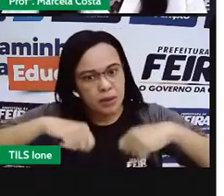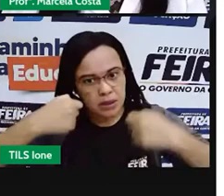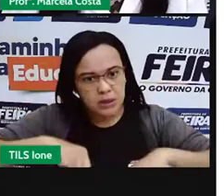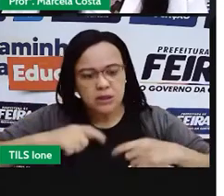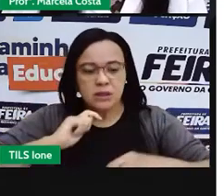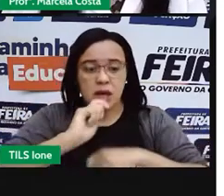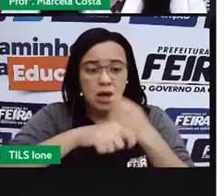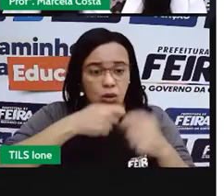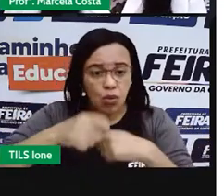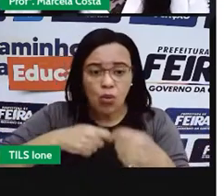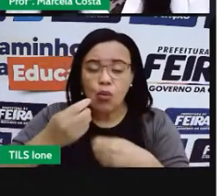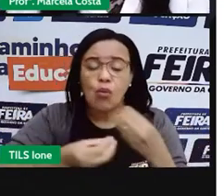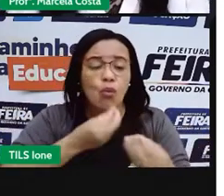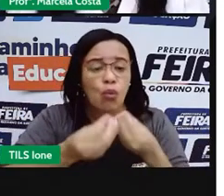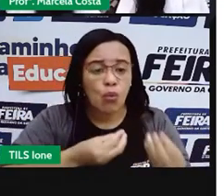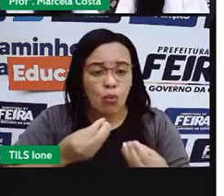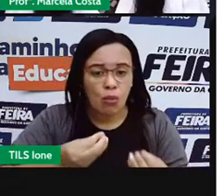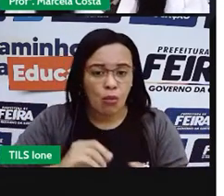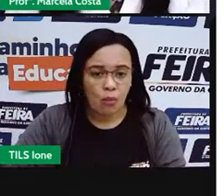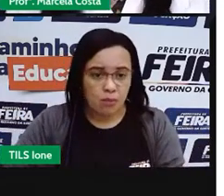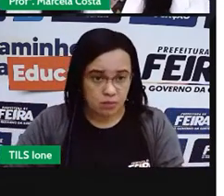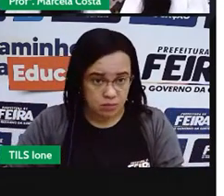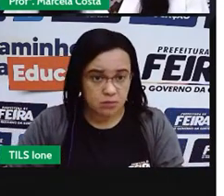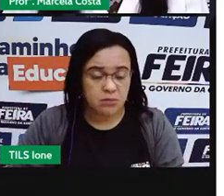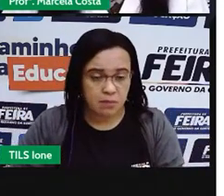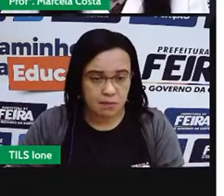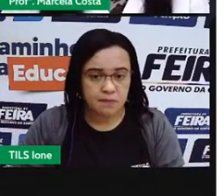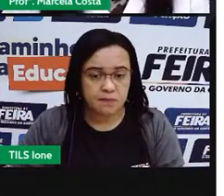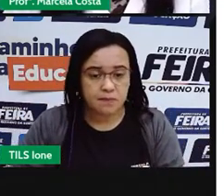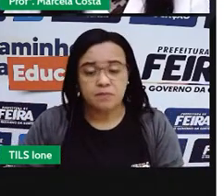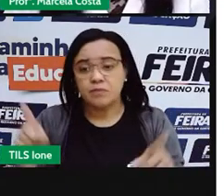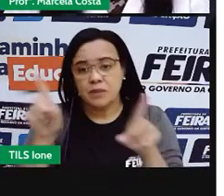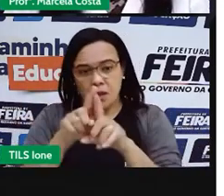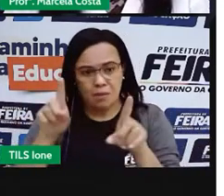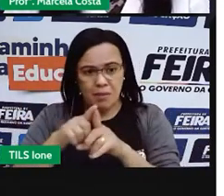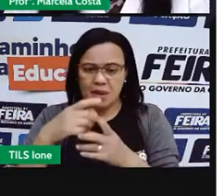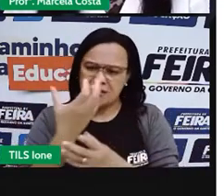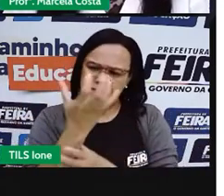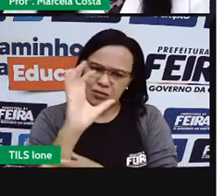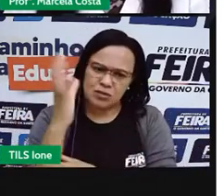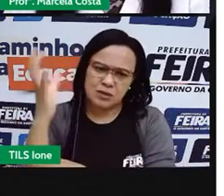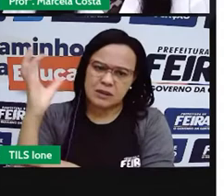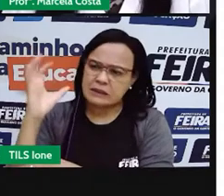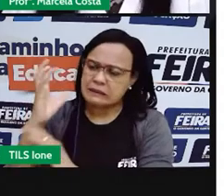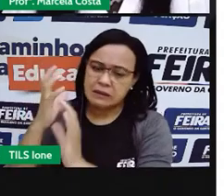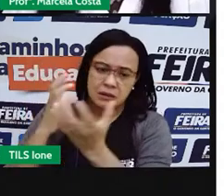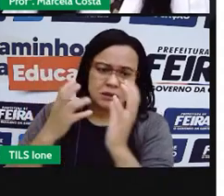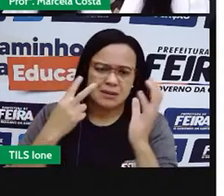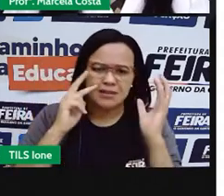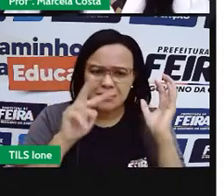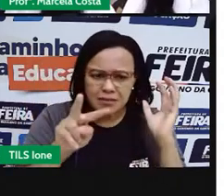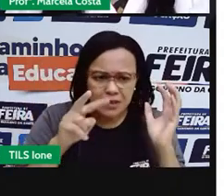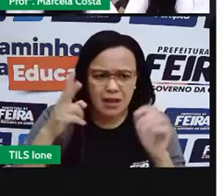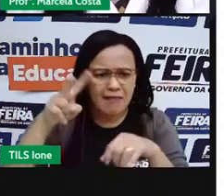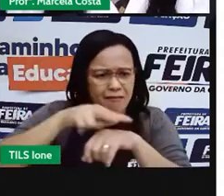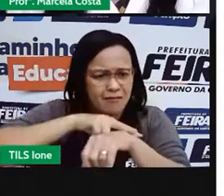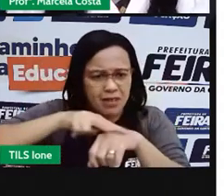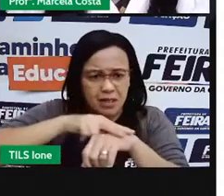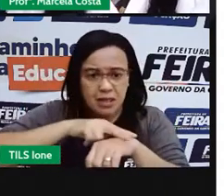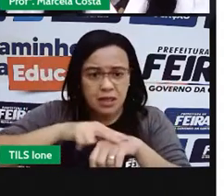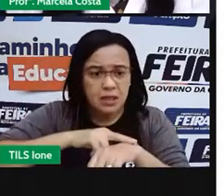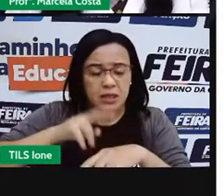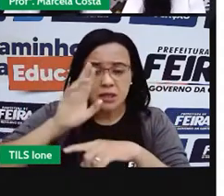A gente também precisa cuidar das florestas, maus, porque elas ajudam